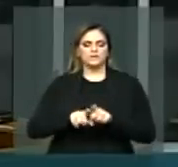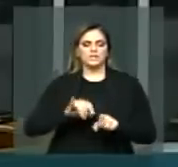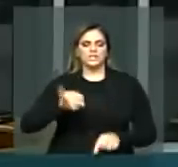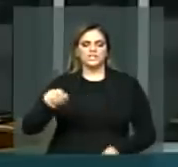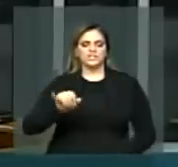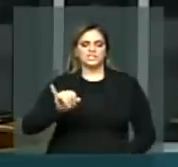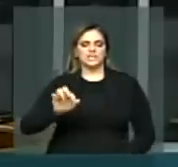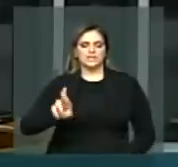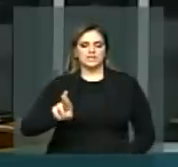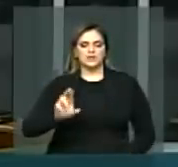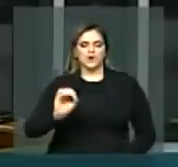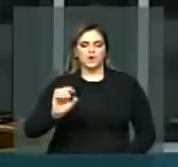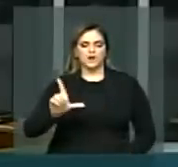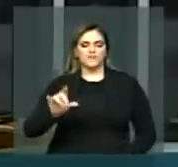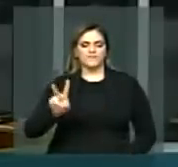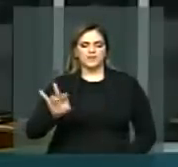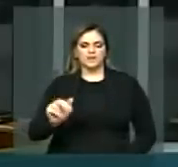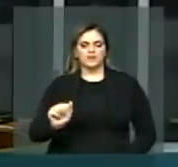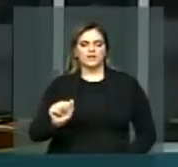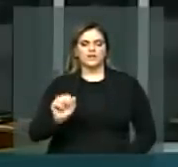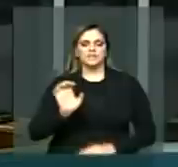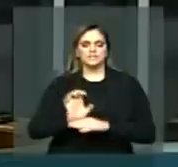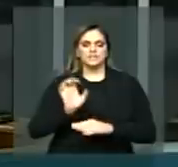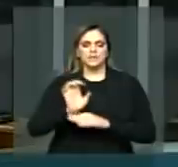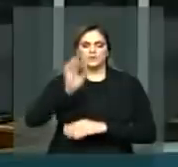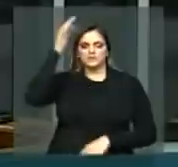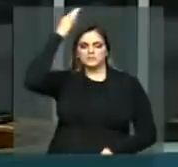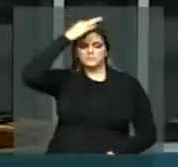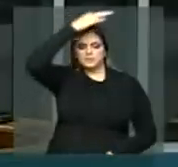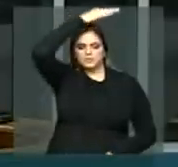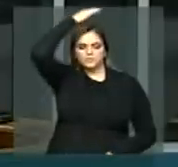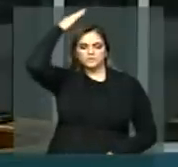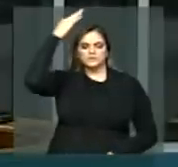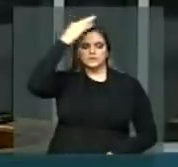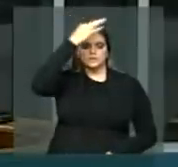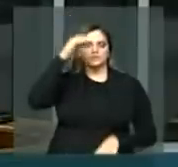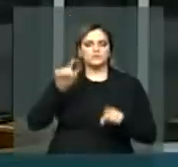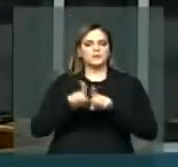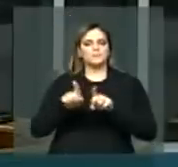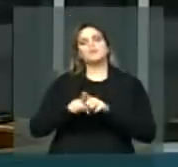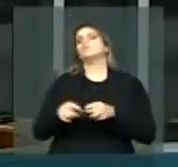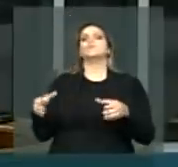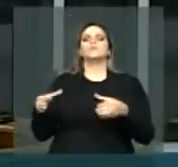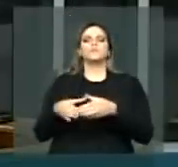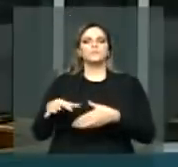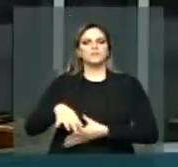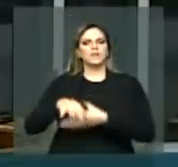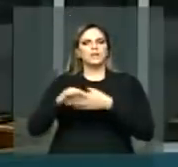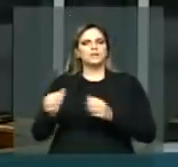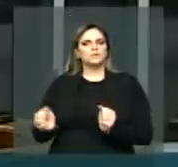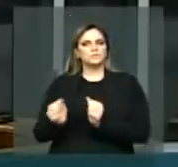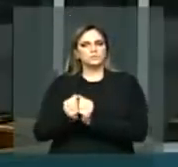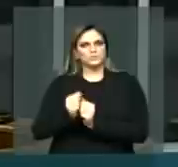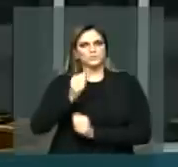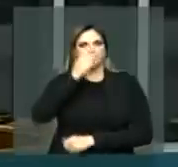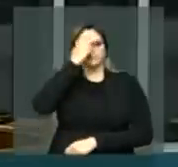Jair de Oliveira, do Estado do Espírito Santo e um grande grupo de líderes que os acompanham,